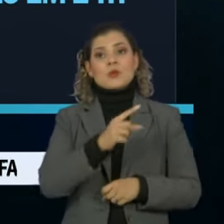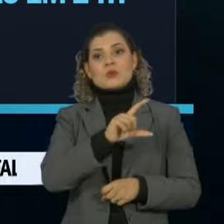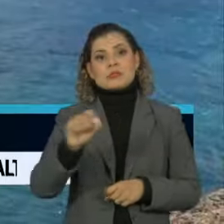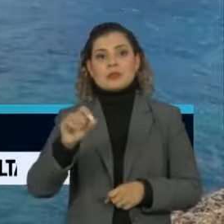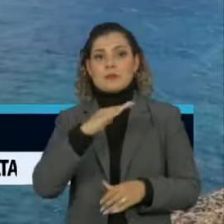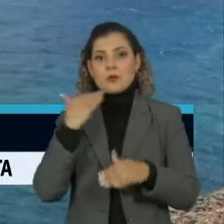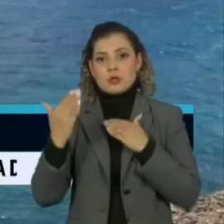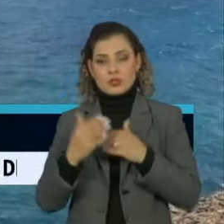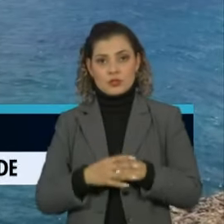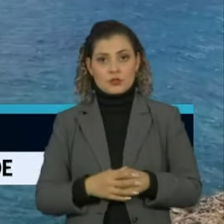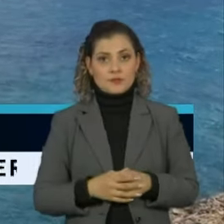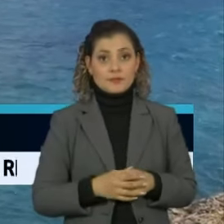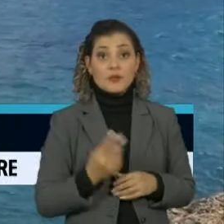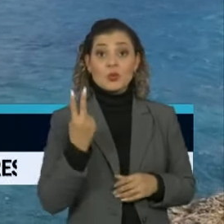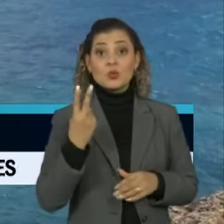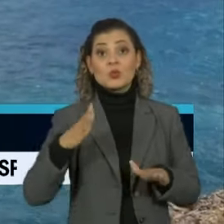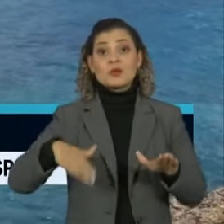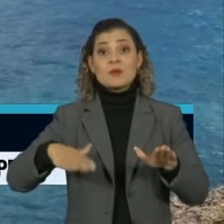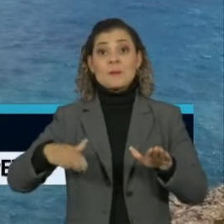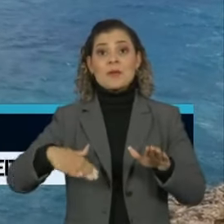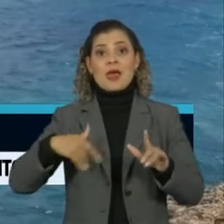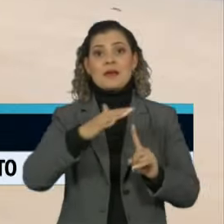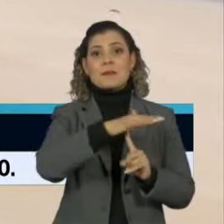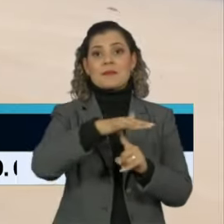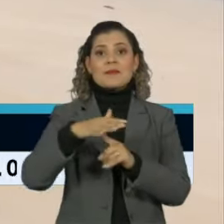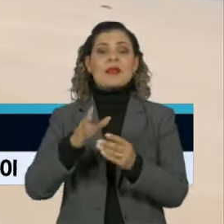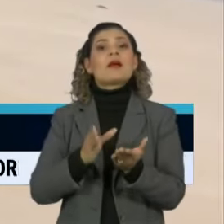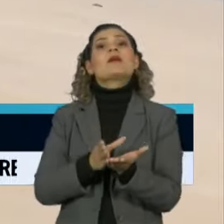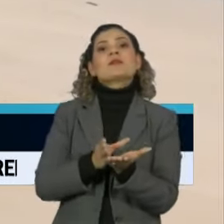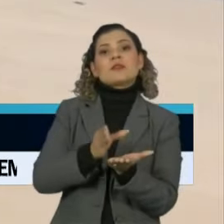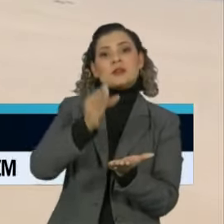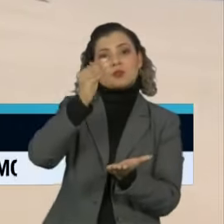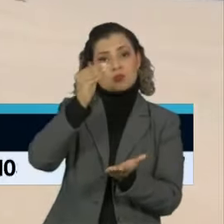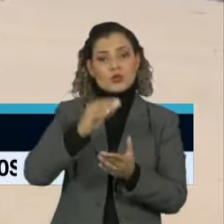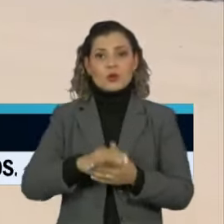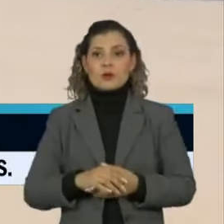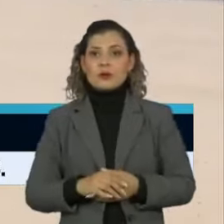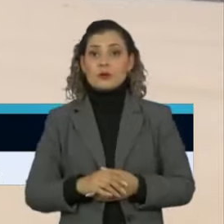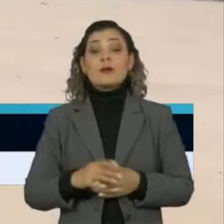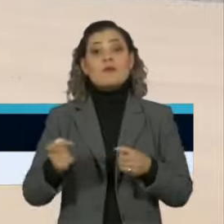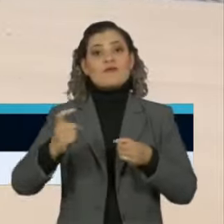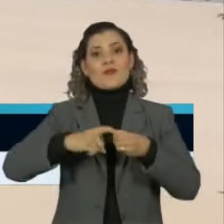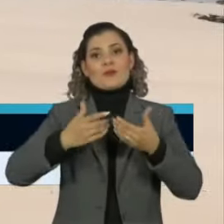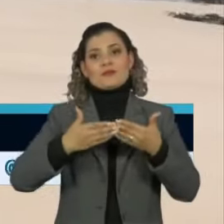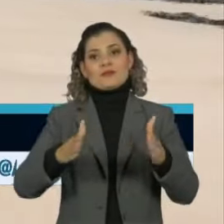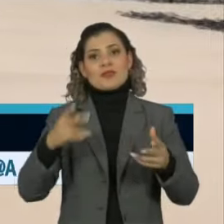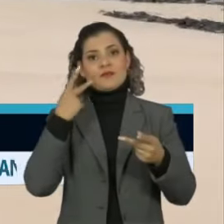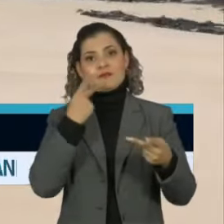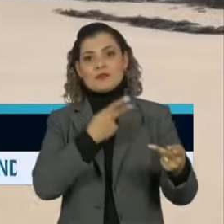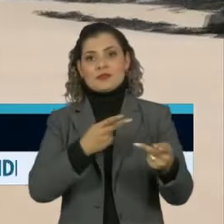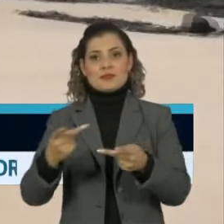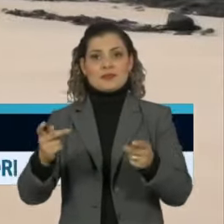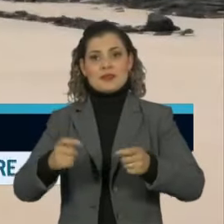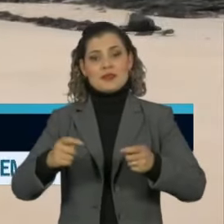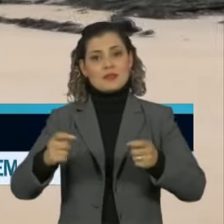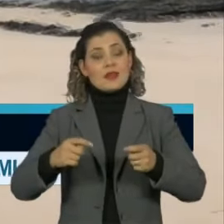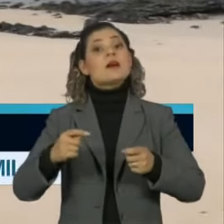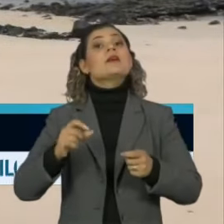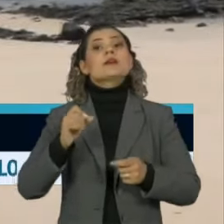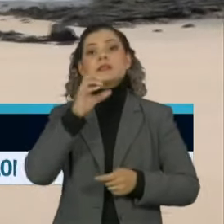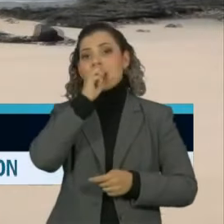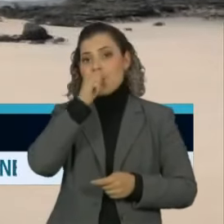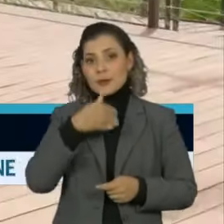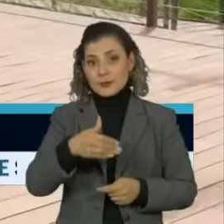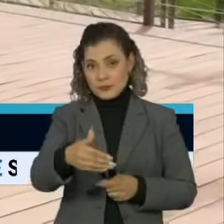mortes. Duas praias do Parque Nacional Marinho de Fernando de Noronha vão ser reabertas à visitação a partir do próximo